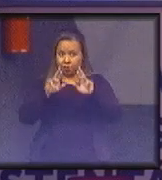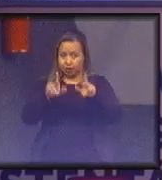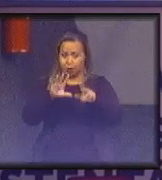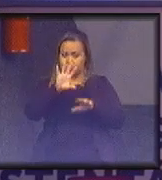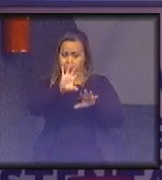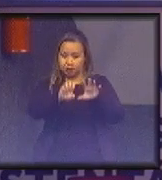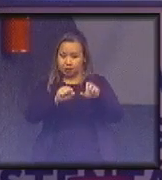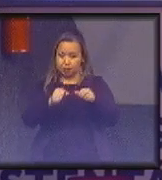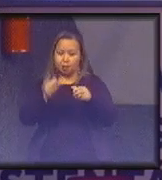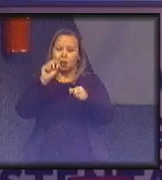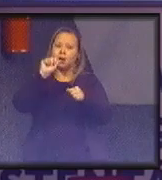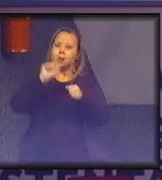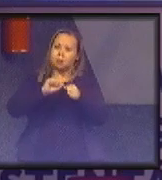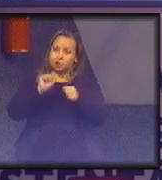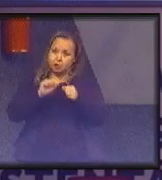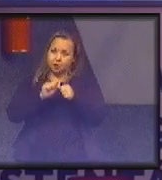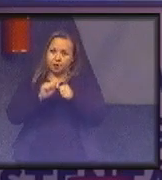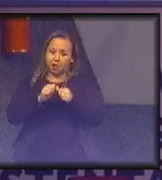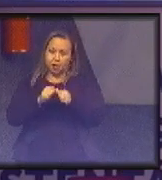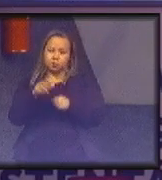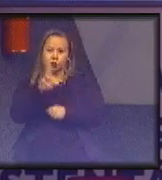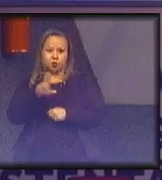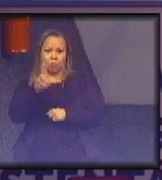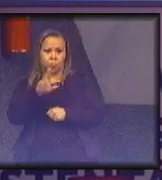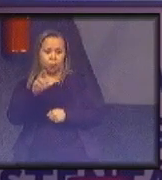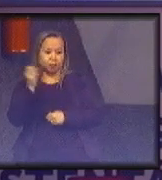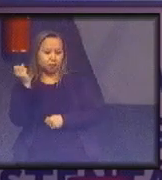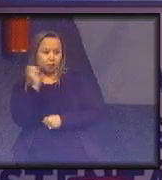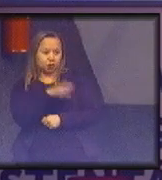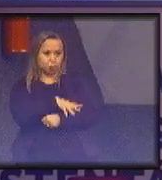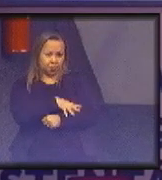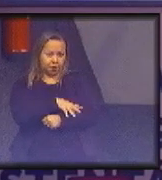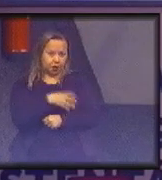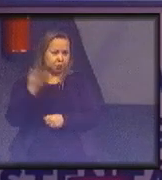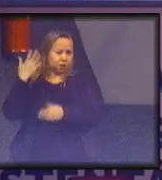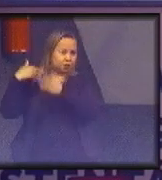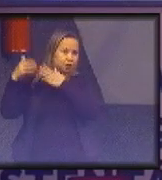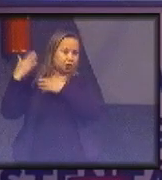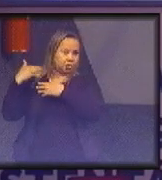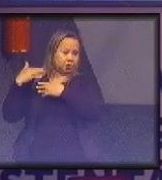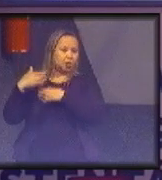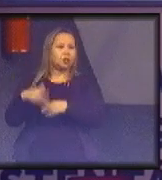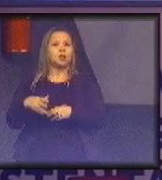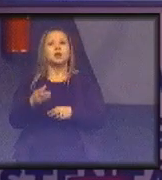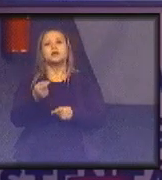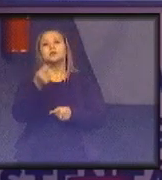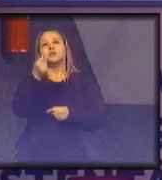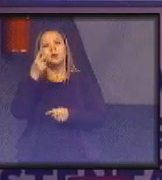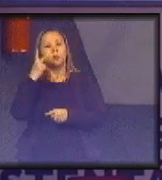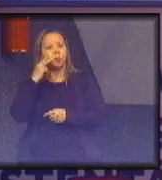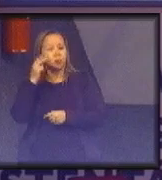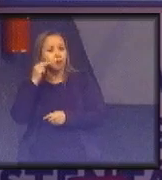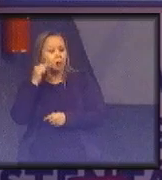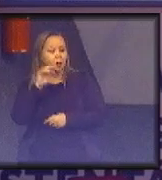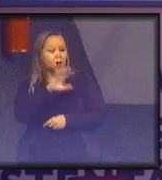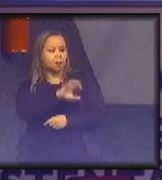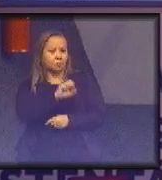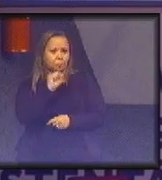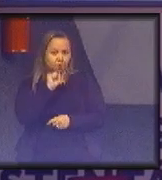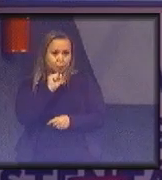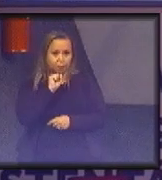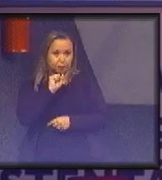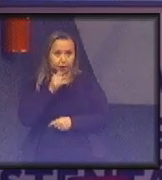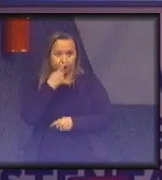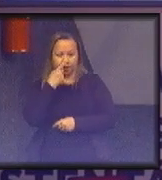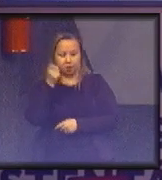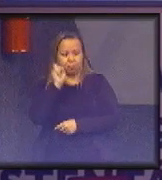produz, usa e descarta. E aqui é o fim do ciclo. então o recurso natural que aqui foi extraído ele acaba na lata de lixo.